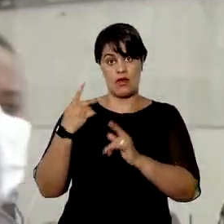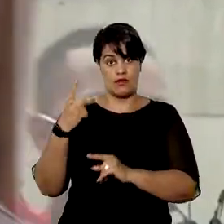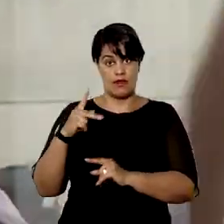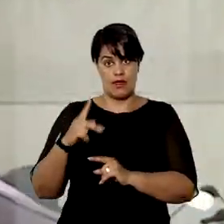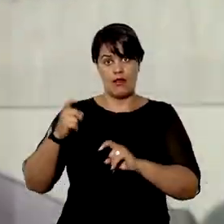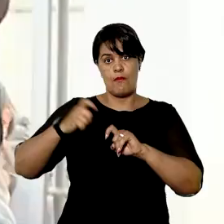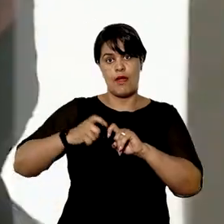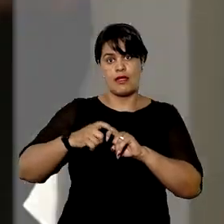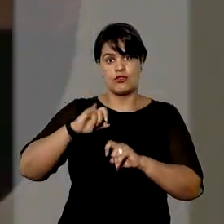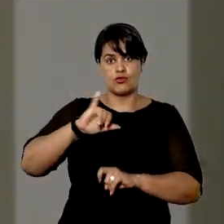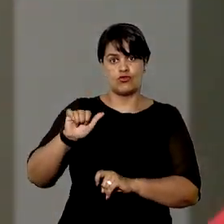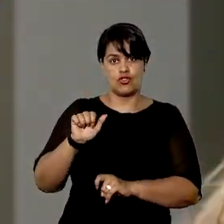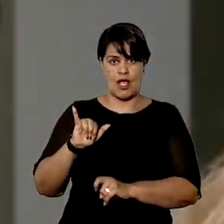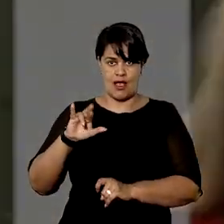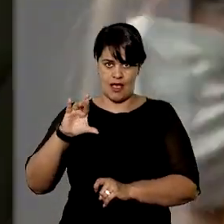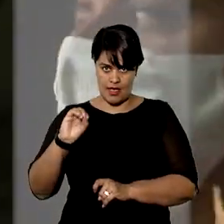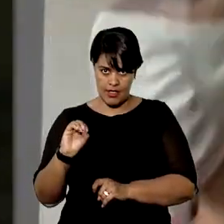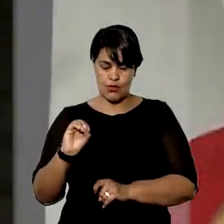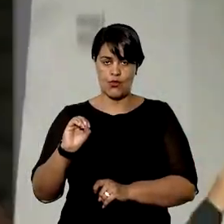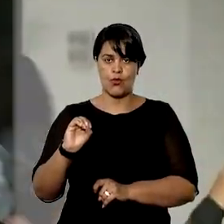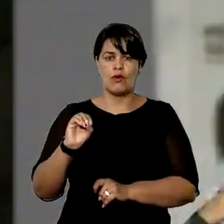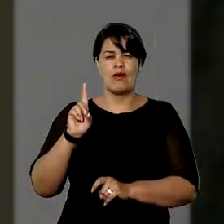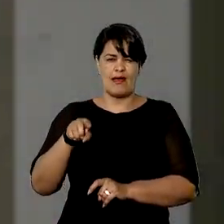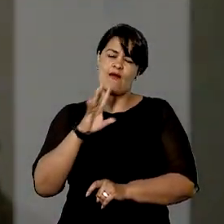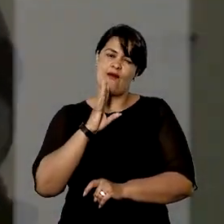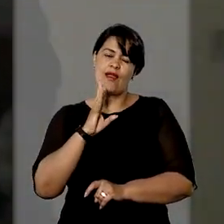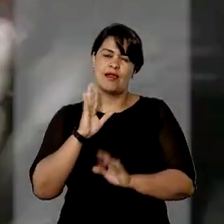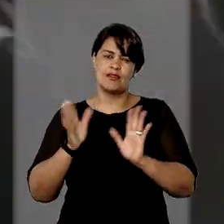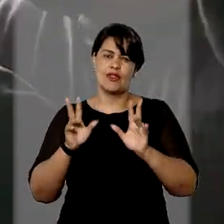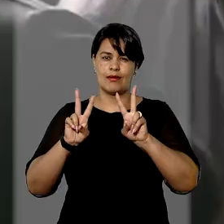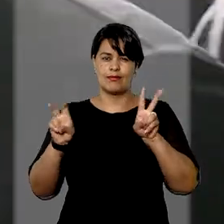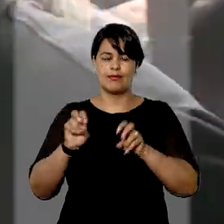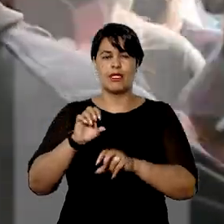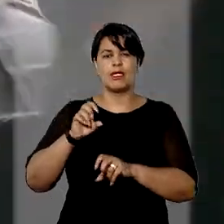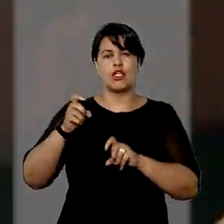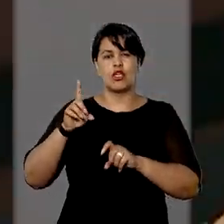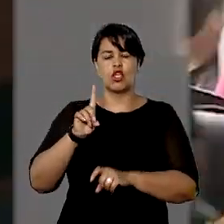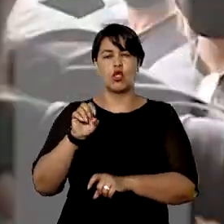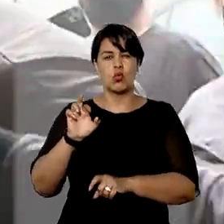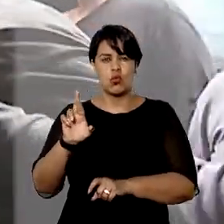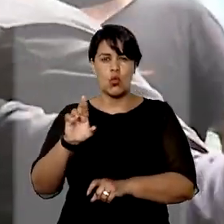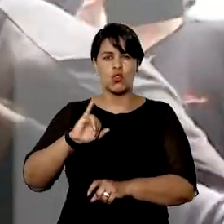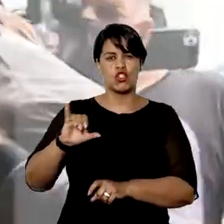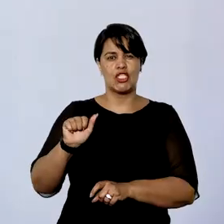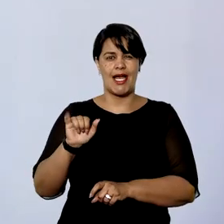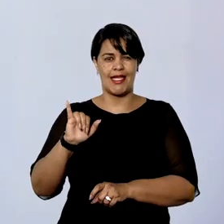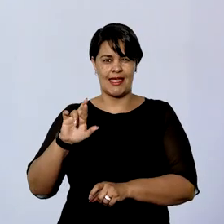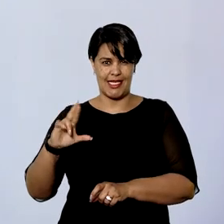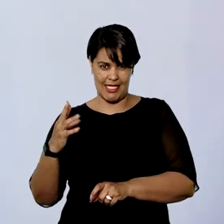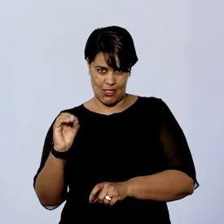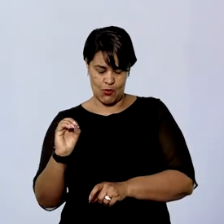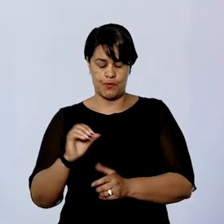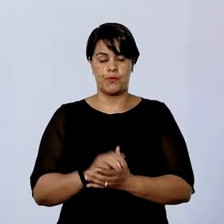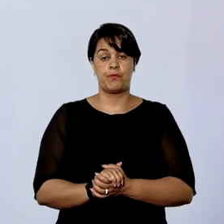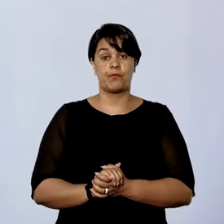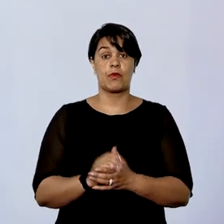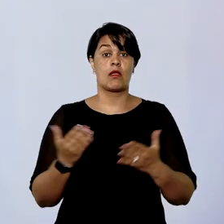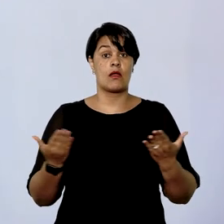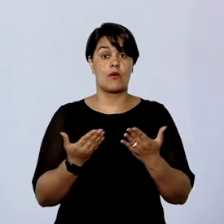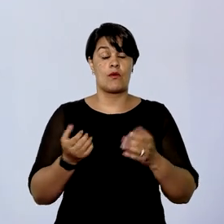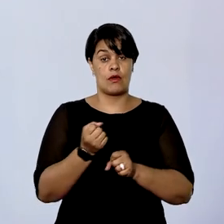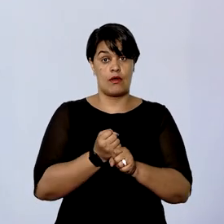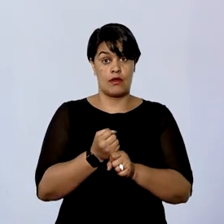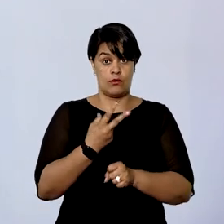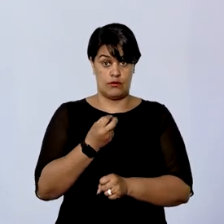o médico e ex-vereador Jairo Souza Santos Júnior, conhecido como Dr. Jairinho. Em abril deste ano, o